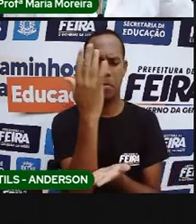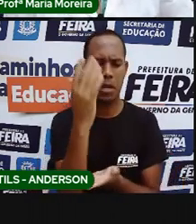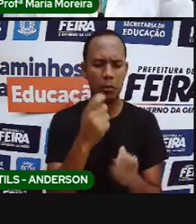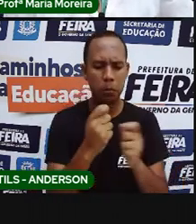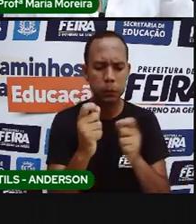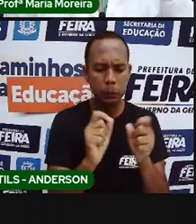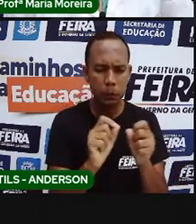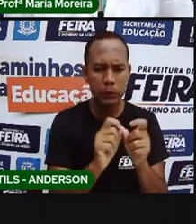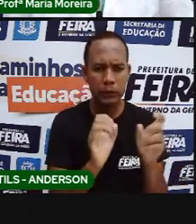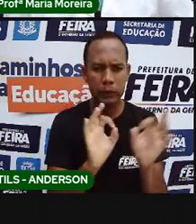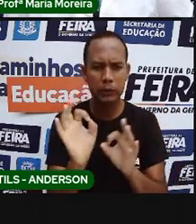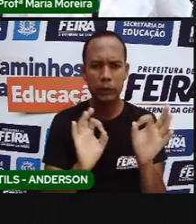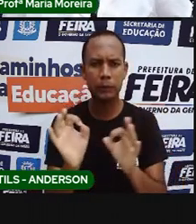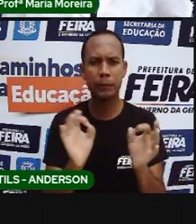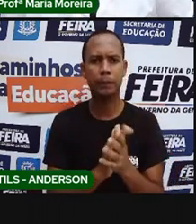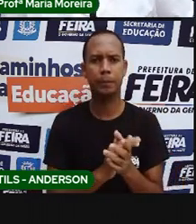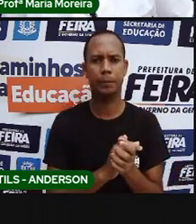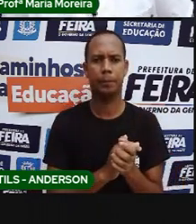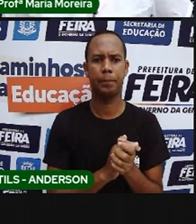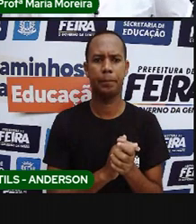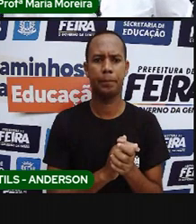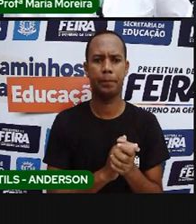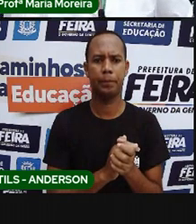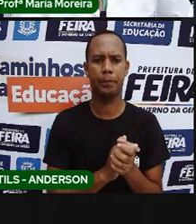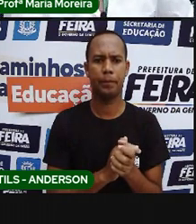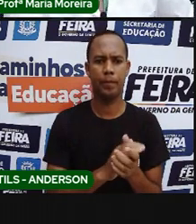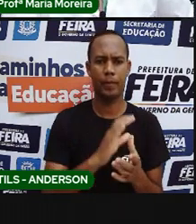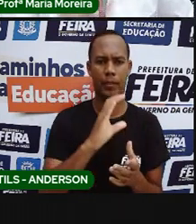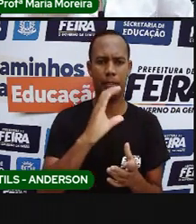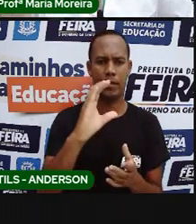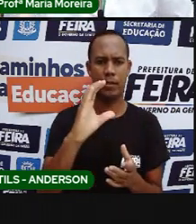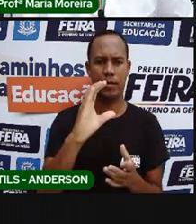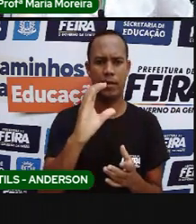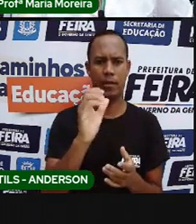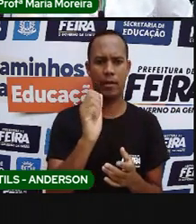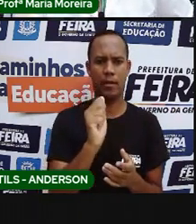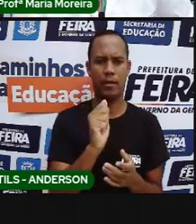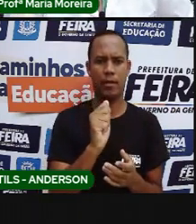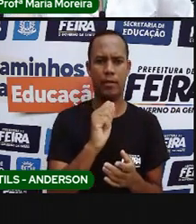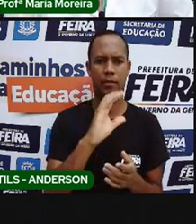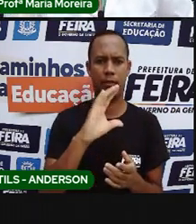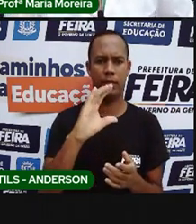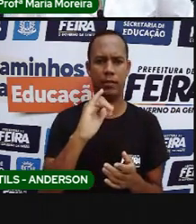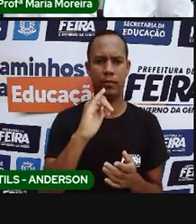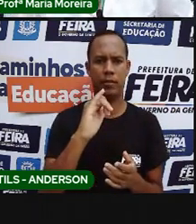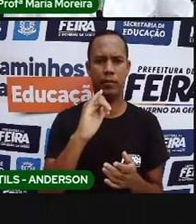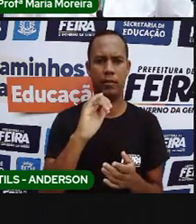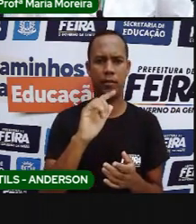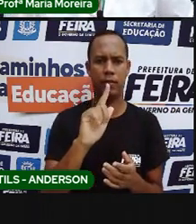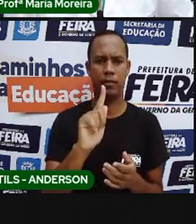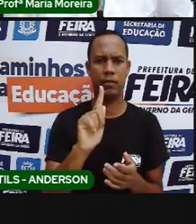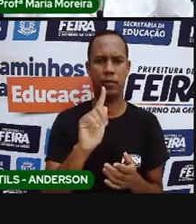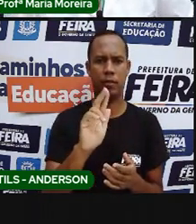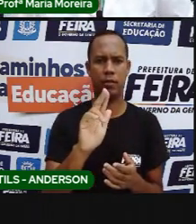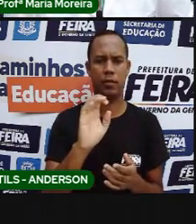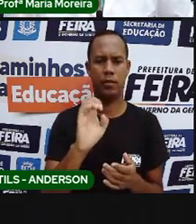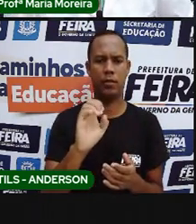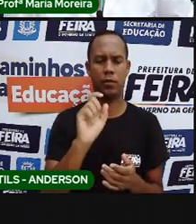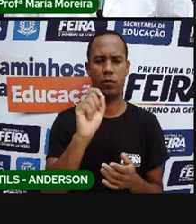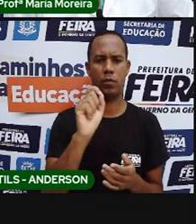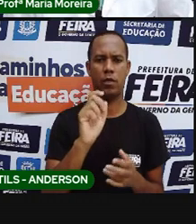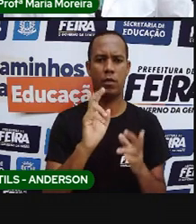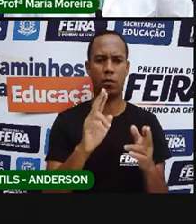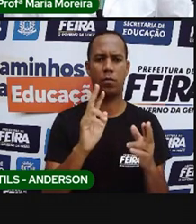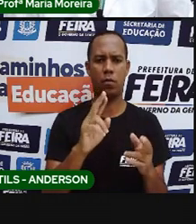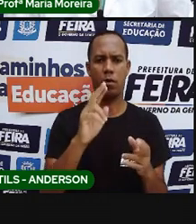casa. Então, o cacique é como o chefe geral da tribo. E o pajé, na verdade, será como